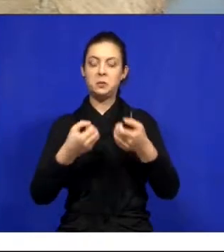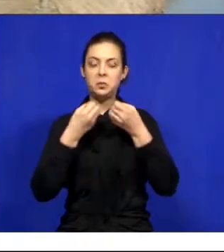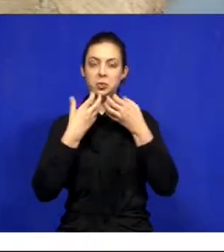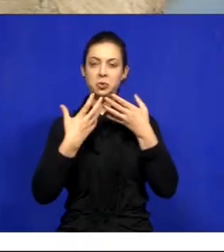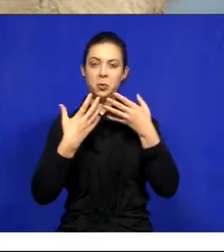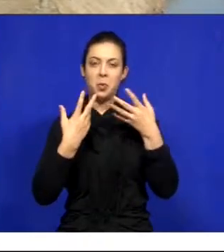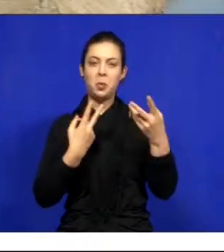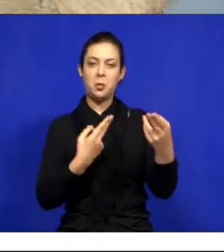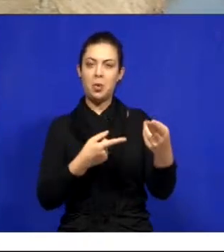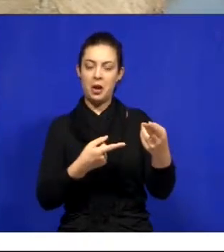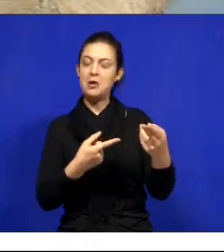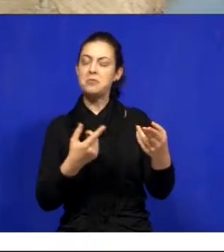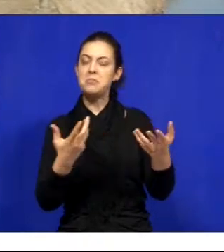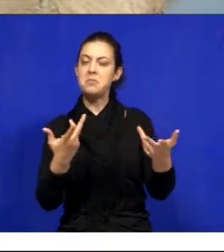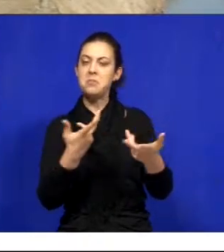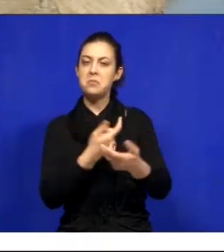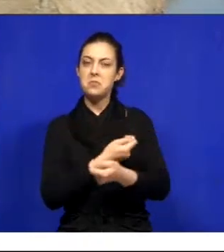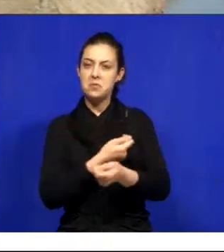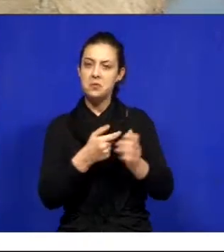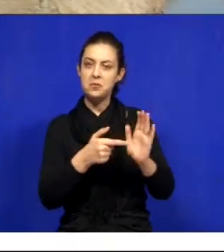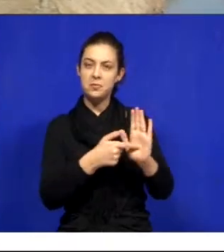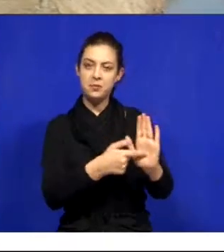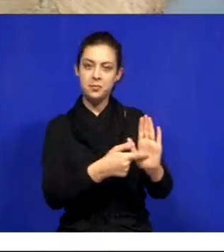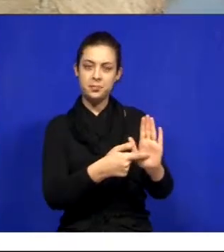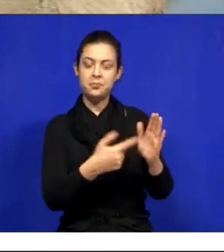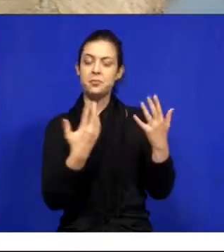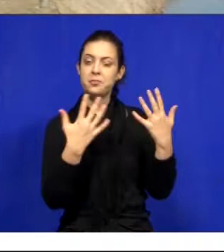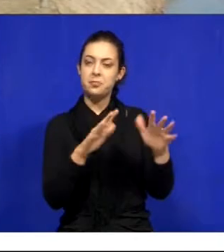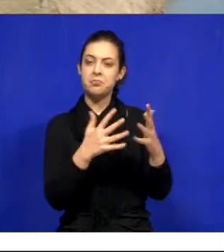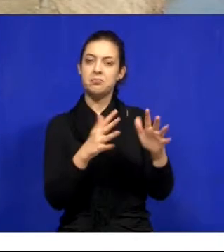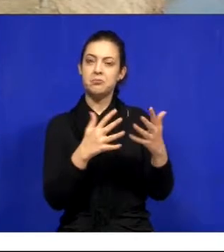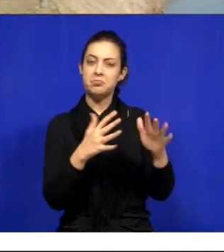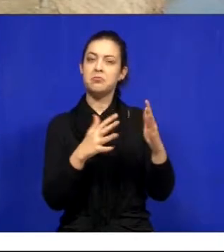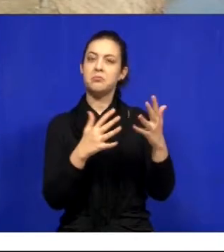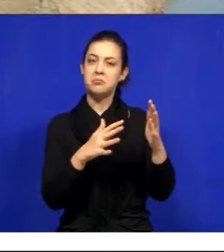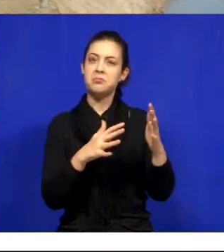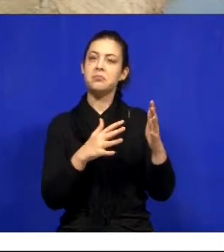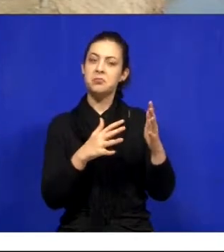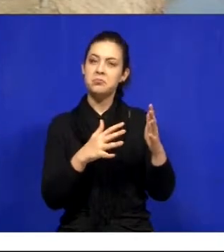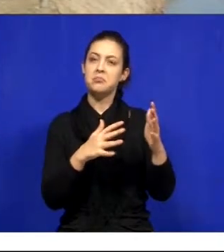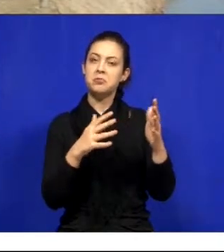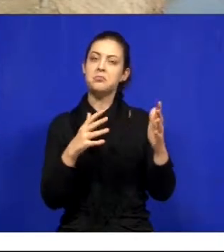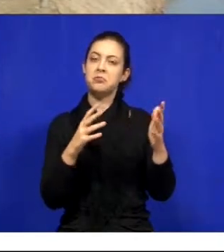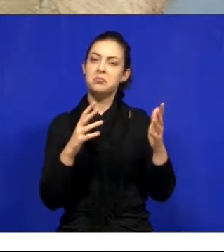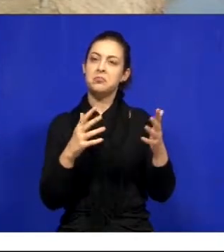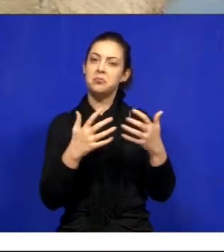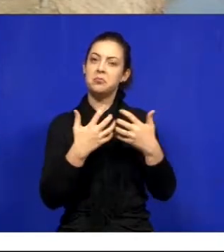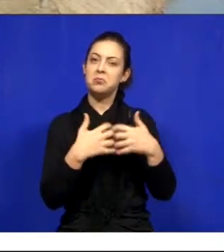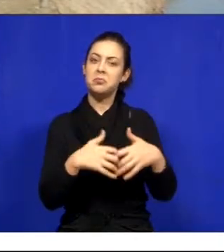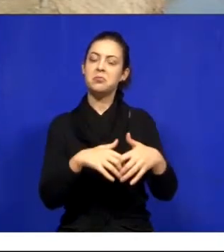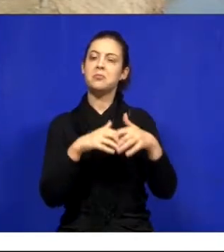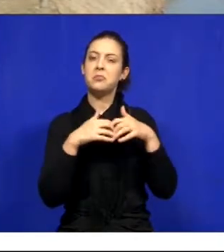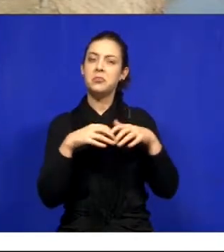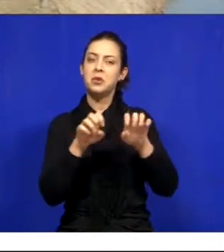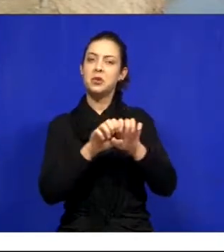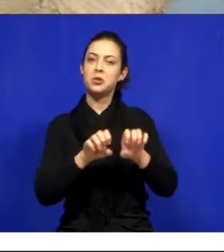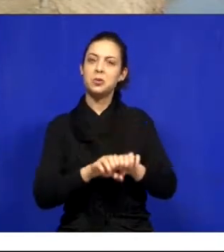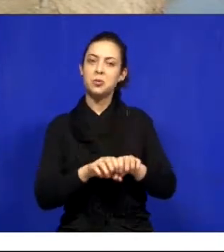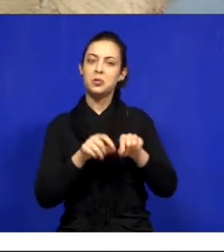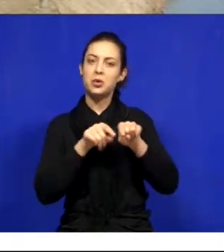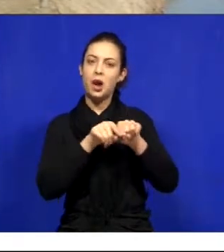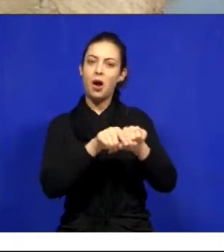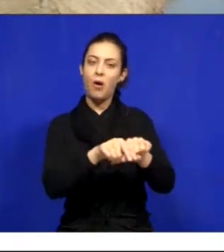igual ficou lá. Fui lá e tirei foto, mostrando aqui. Parabéns, cara da máquina, parabéns à infraestrutura também, em